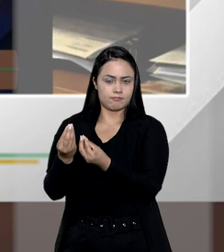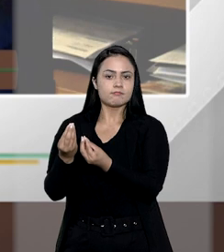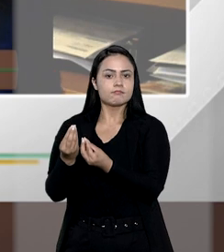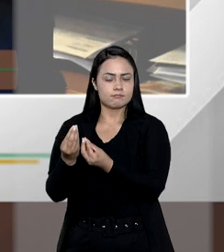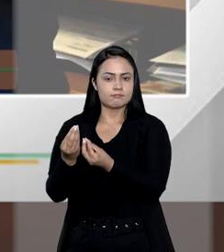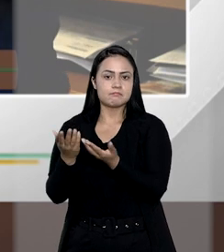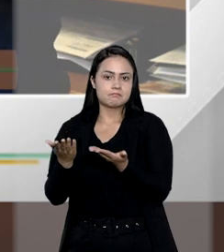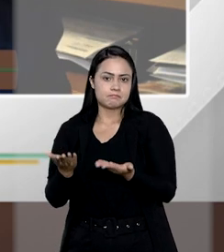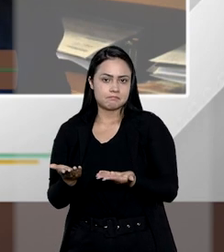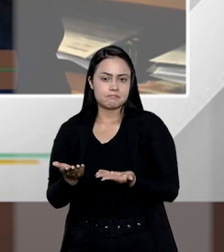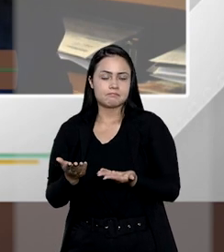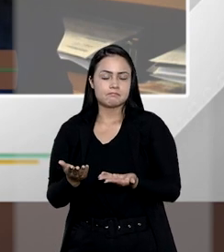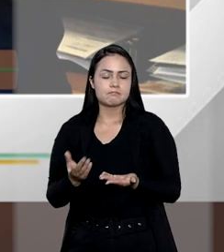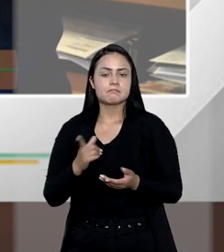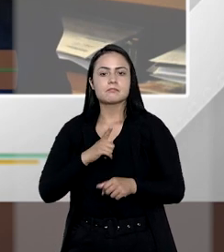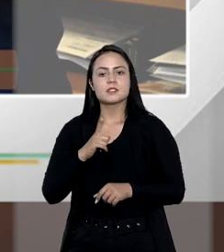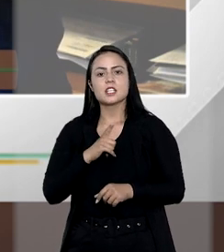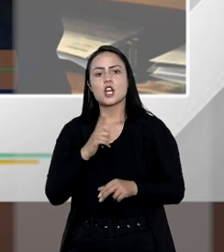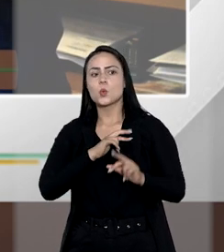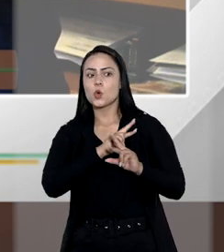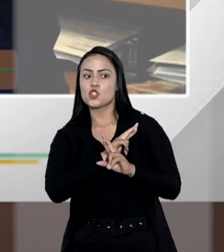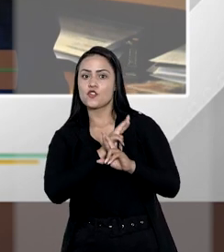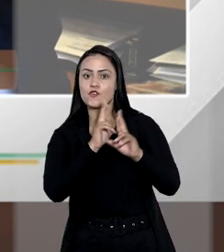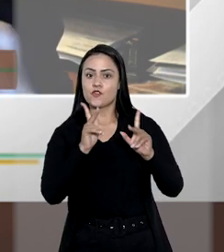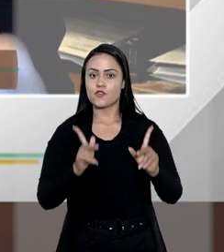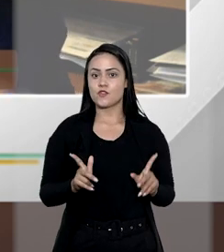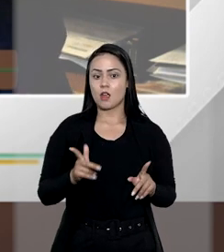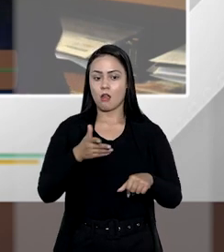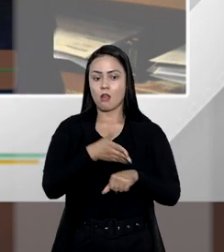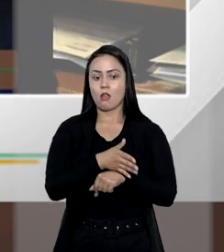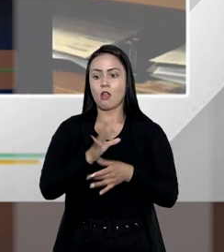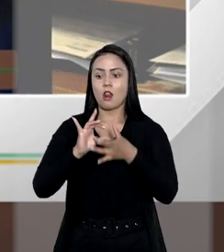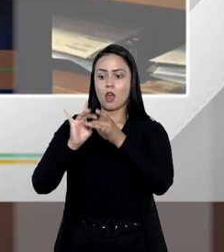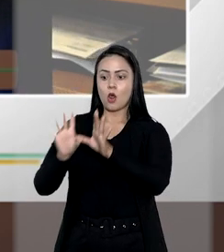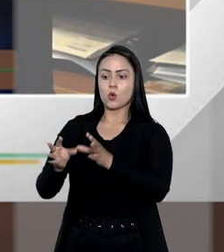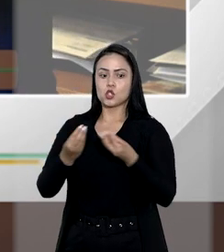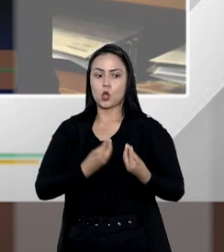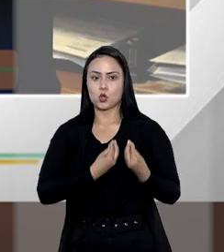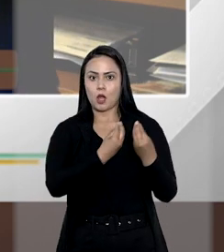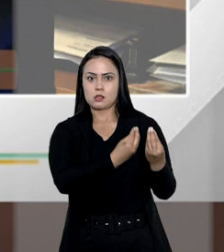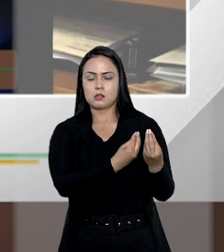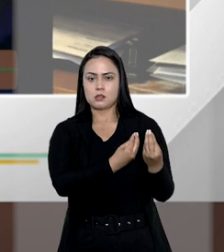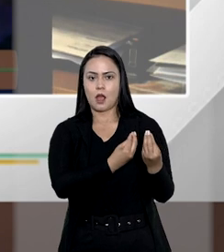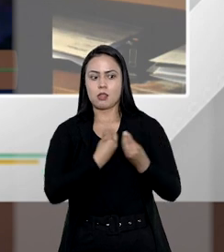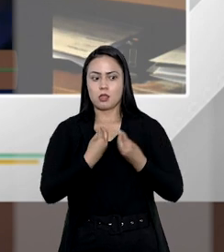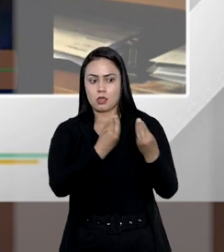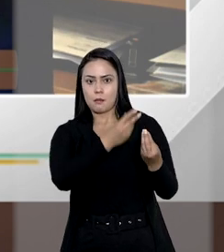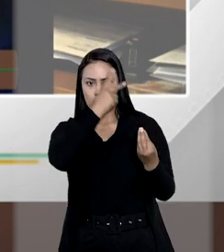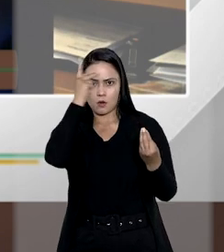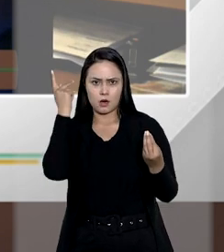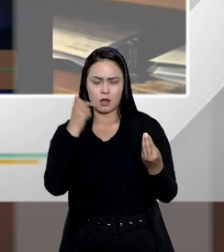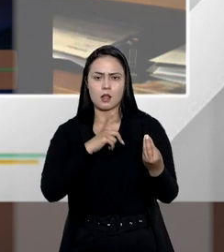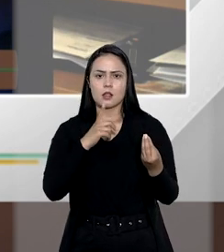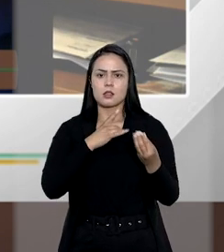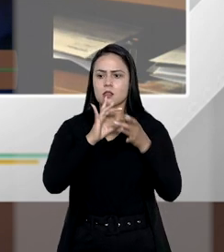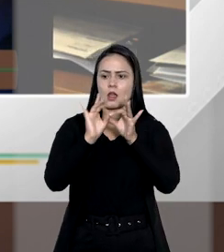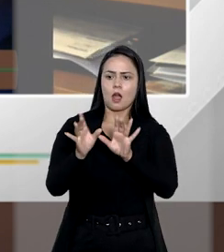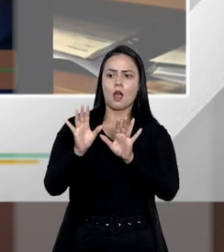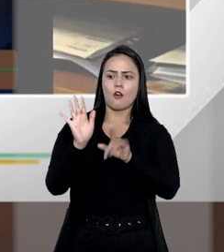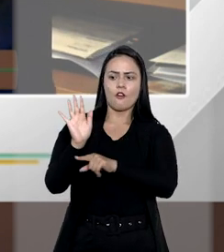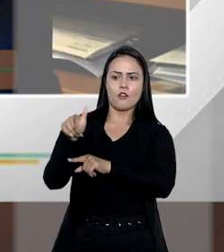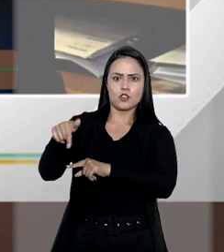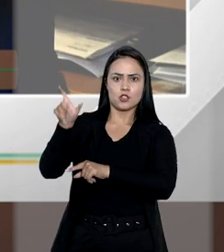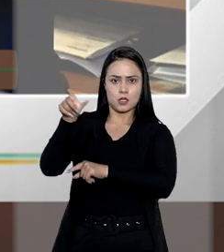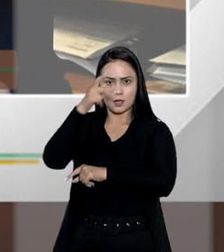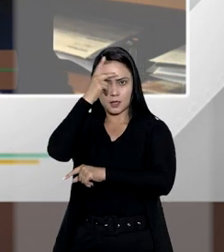De modo que há uma grande diferença entre renúncia e doação. Para dar para alguém, para renunciar em favor de